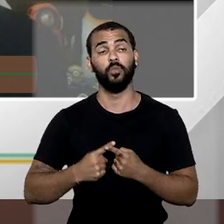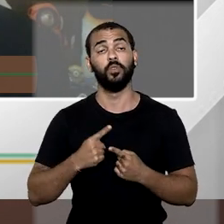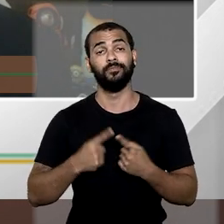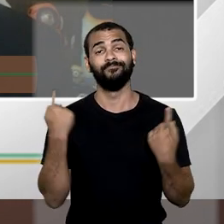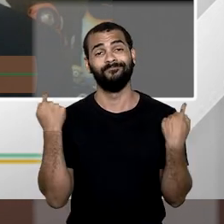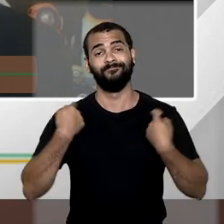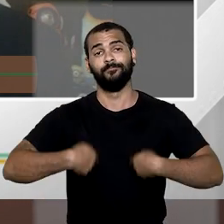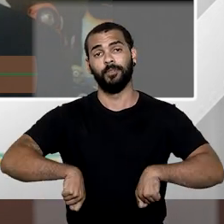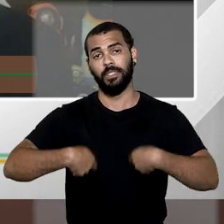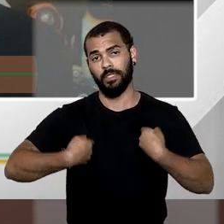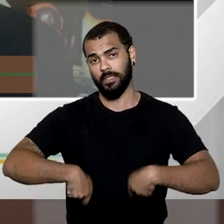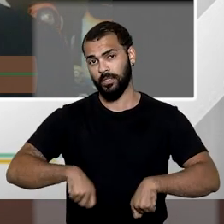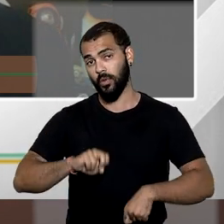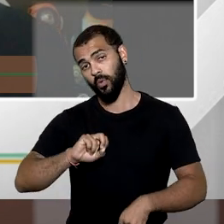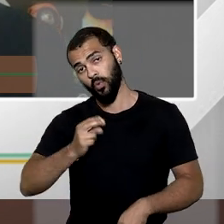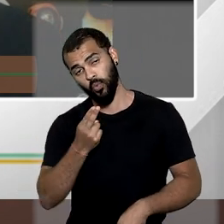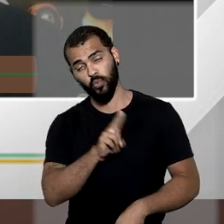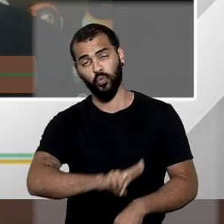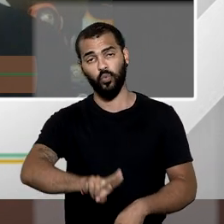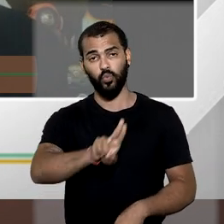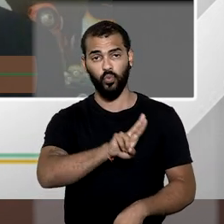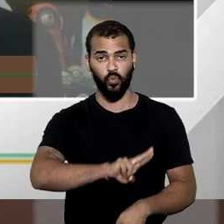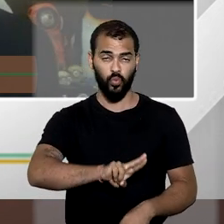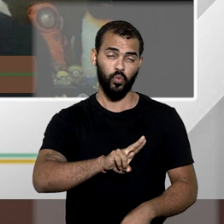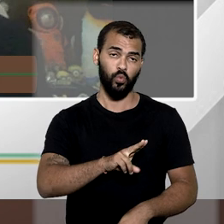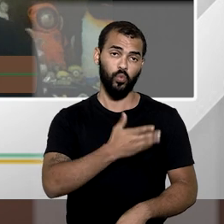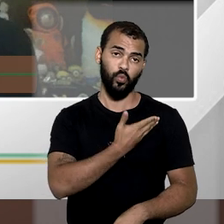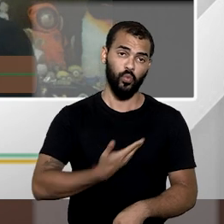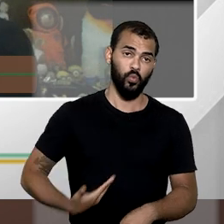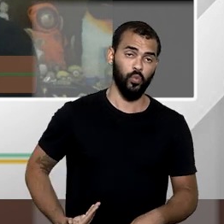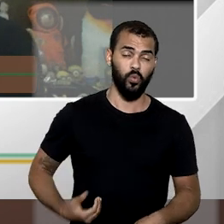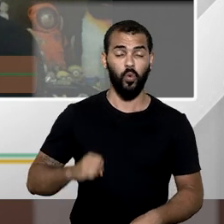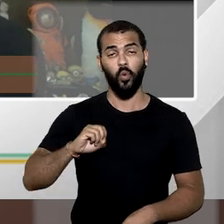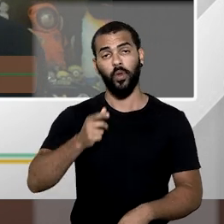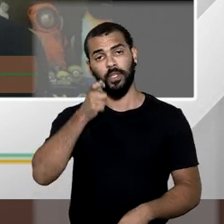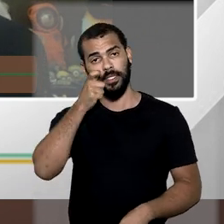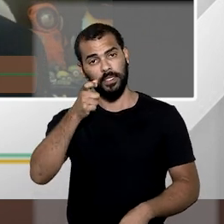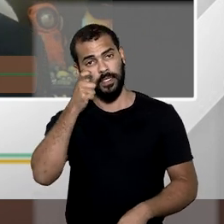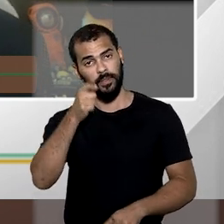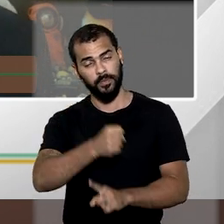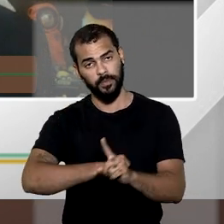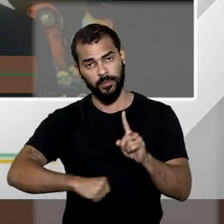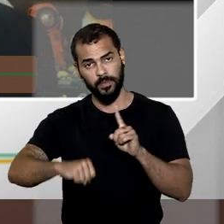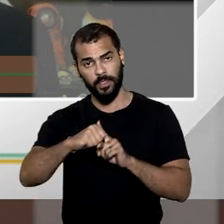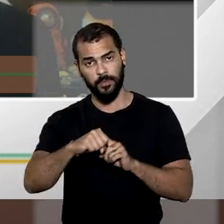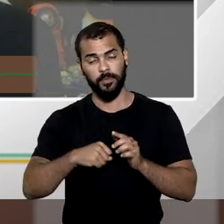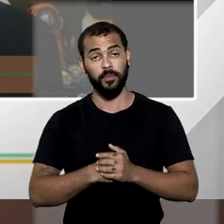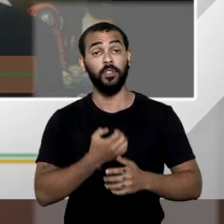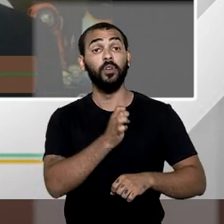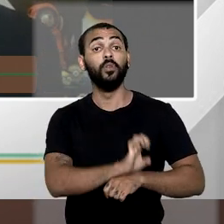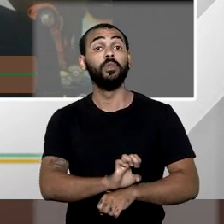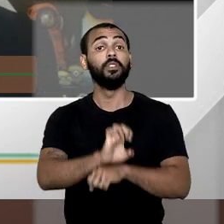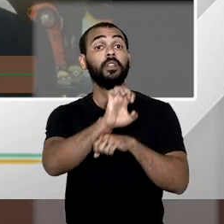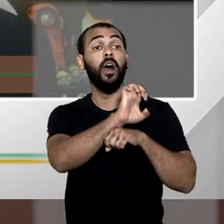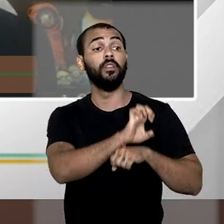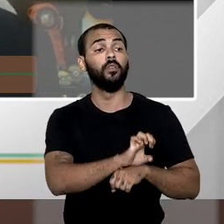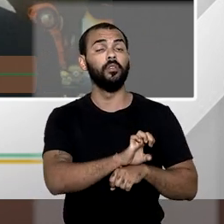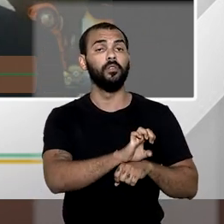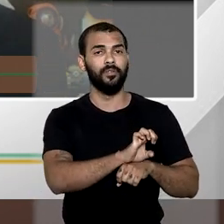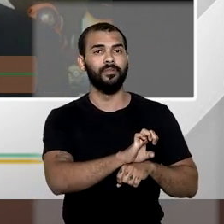de necessidade ou utilidade pública ou interesse social, o Estado tira a propriedade,